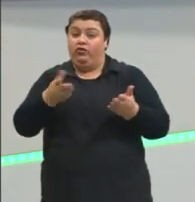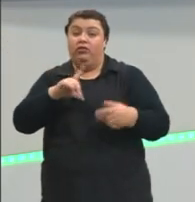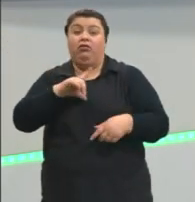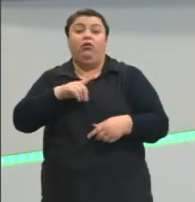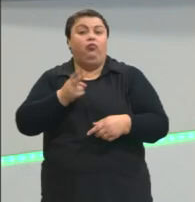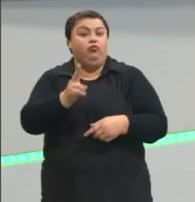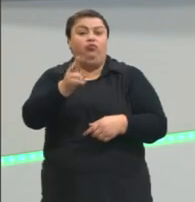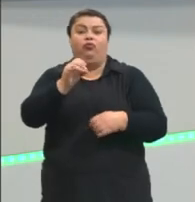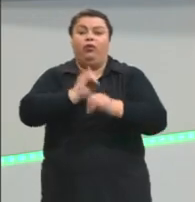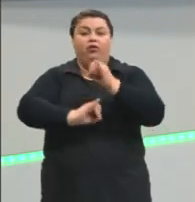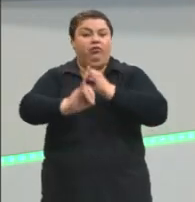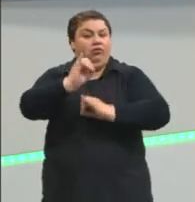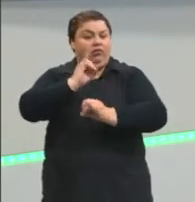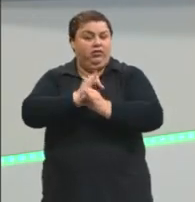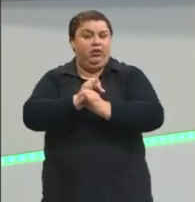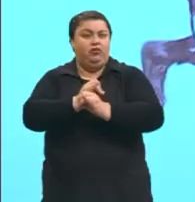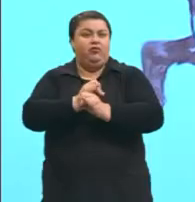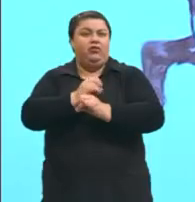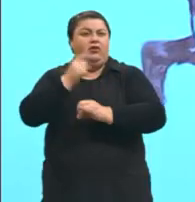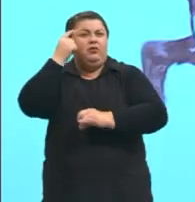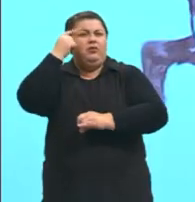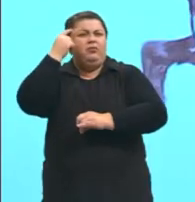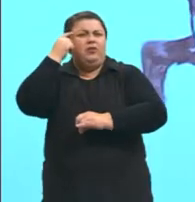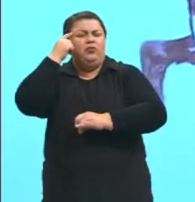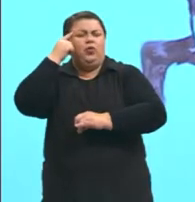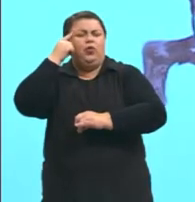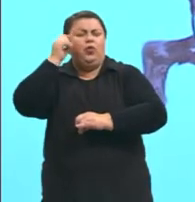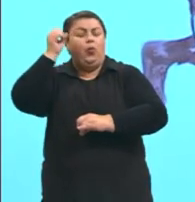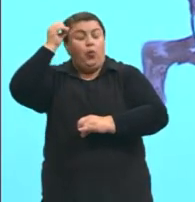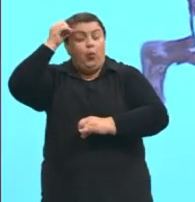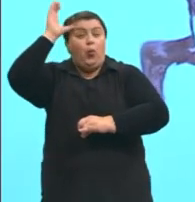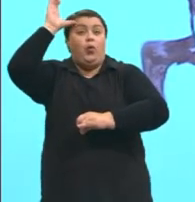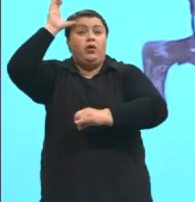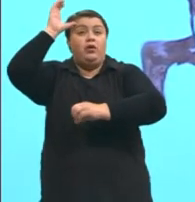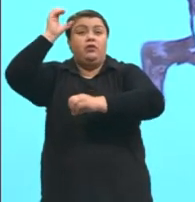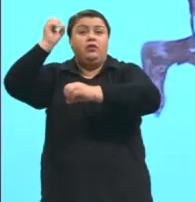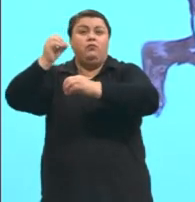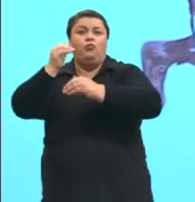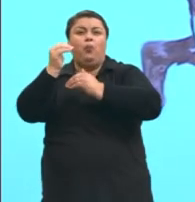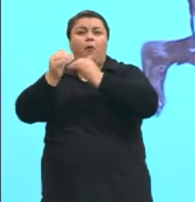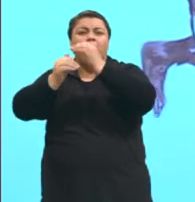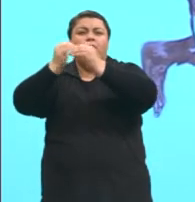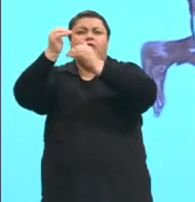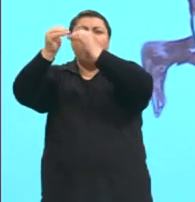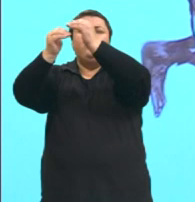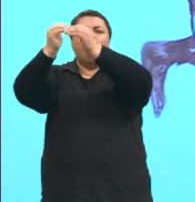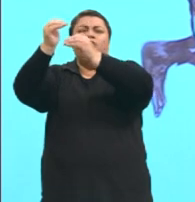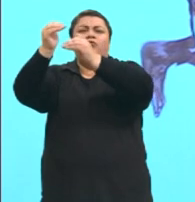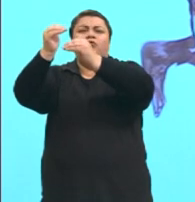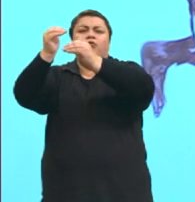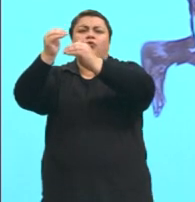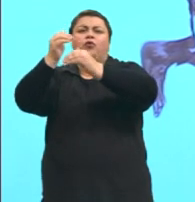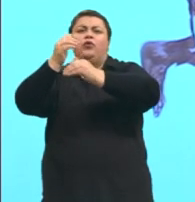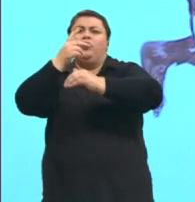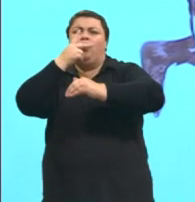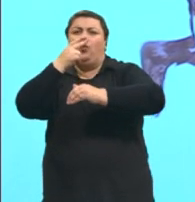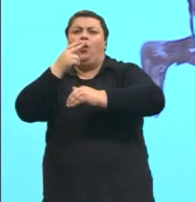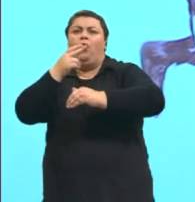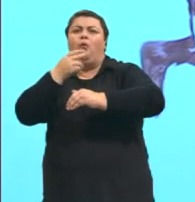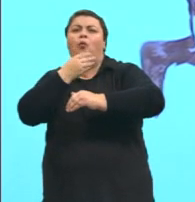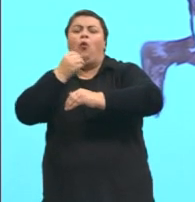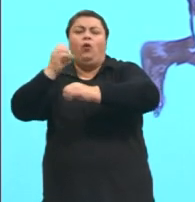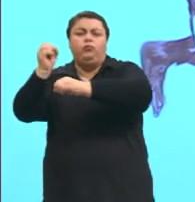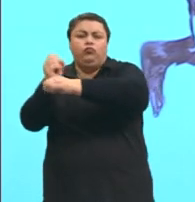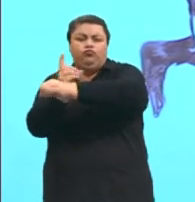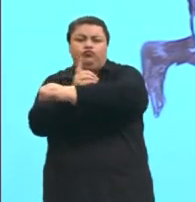assim, gente tem que pensar que o conhecimento foi evoluindo à medida que o homem vai